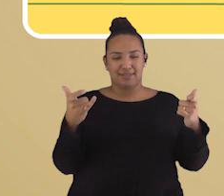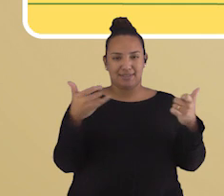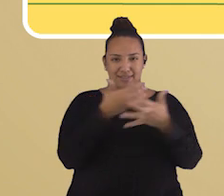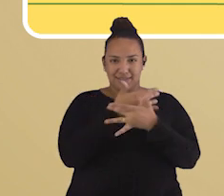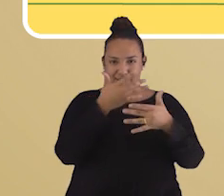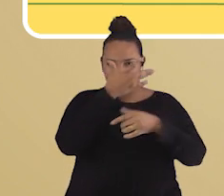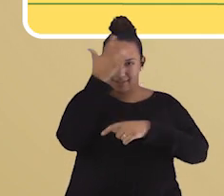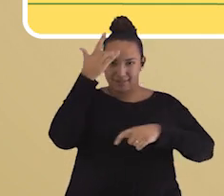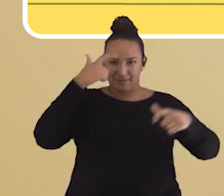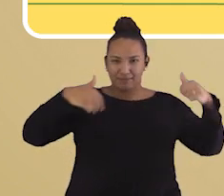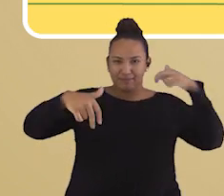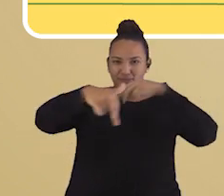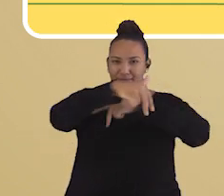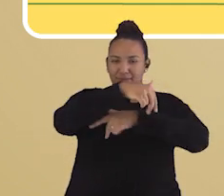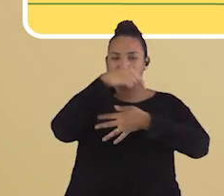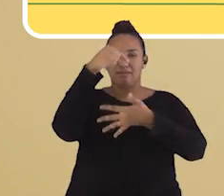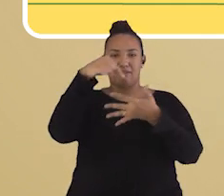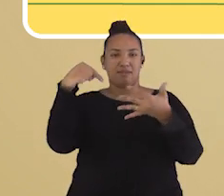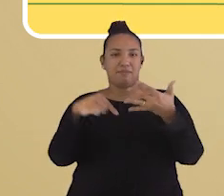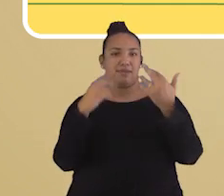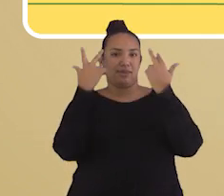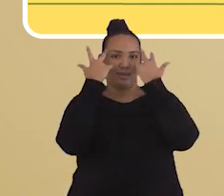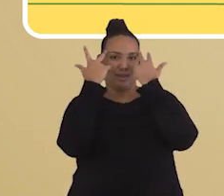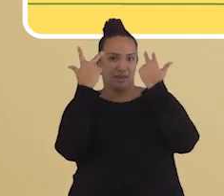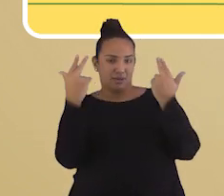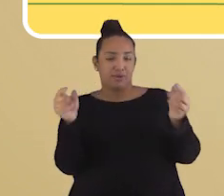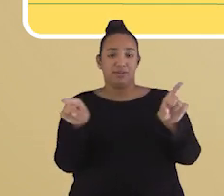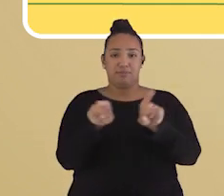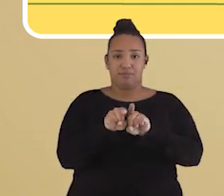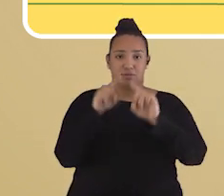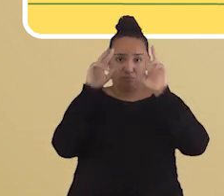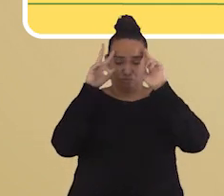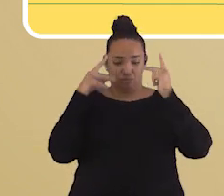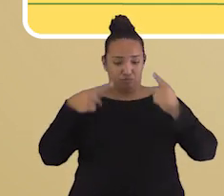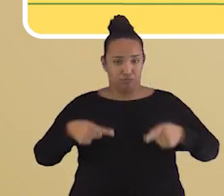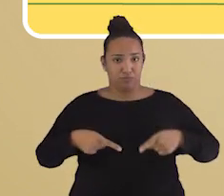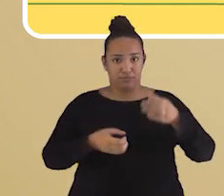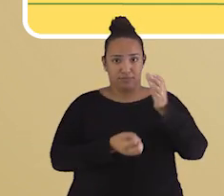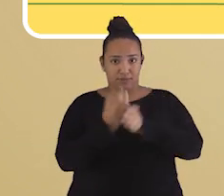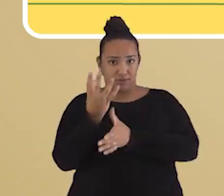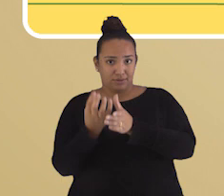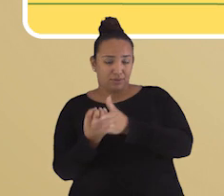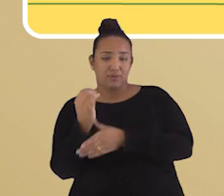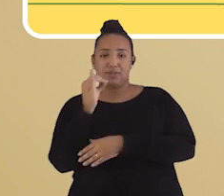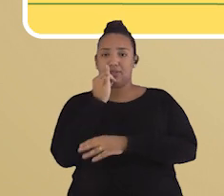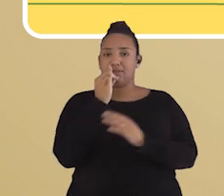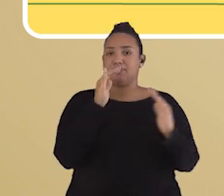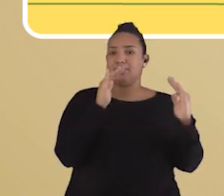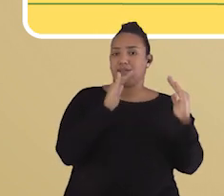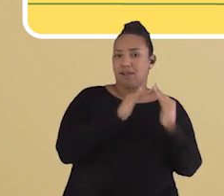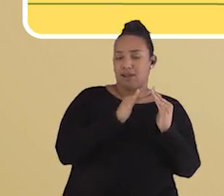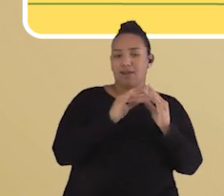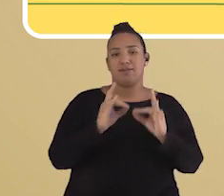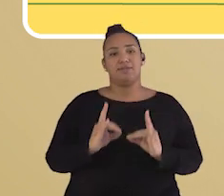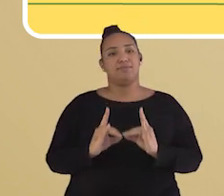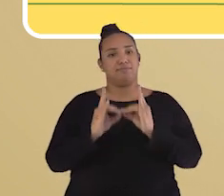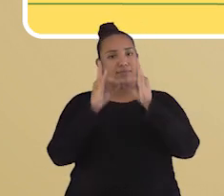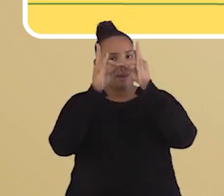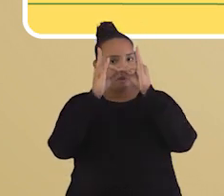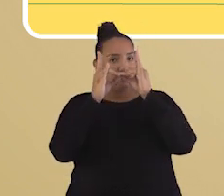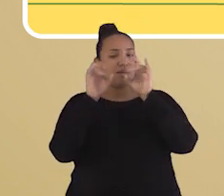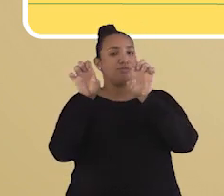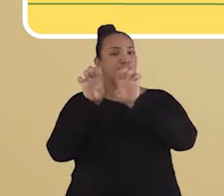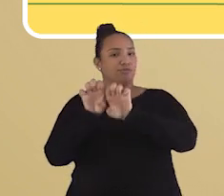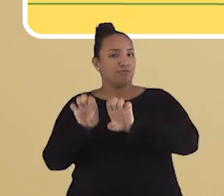elementos naturais e artificiais, prédios, casas e infraestruturas, são os elementos que